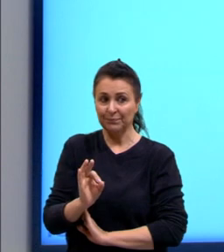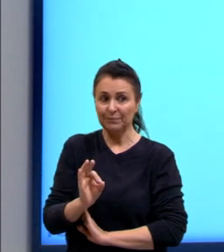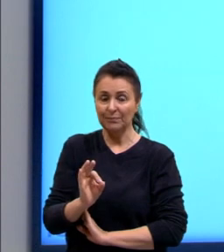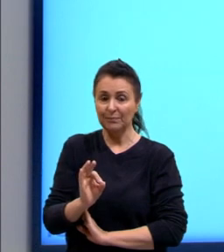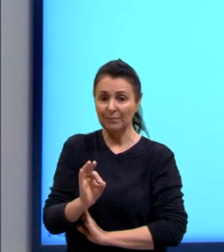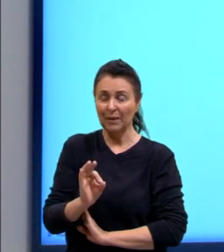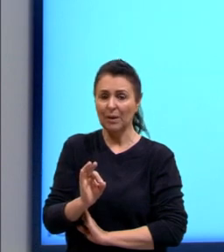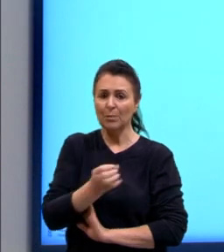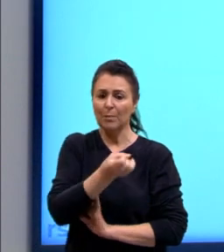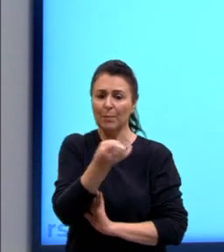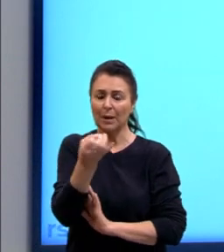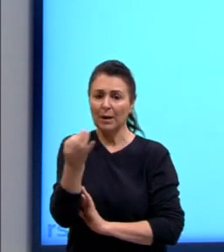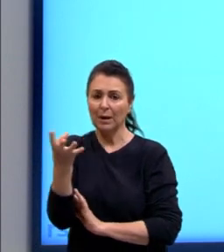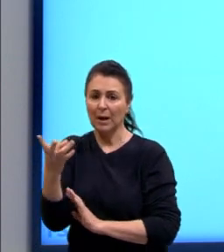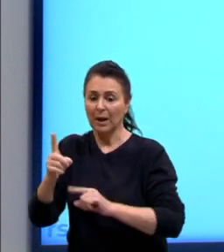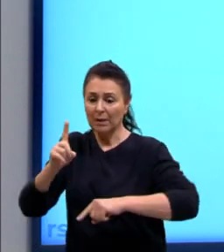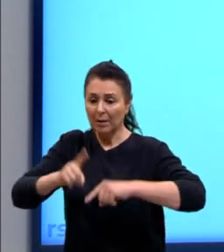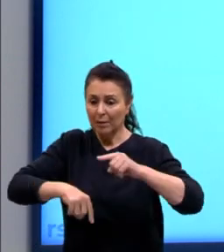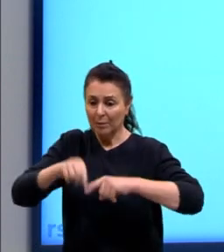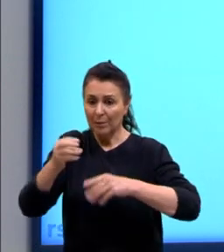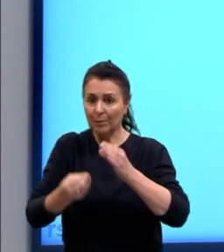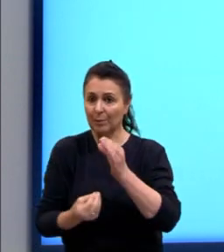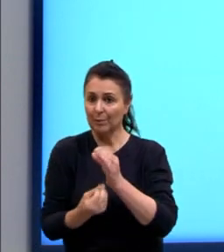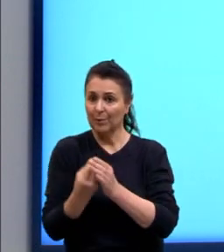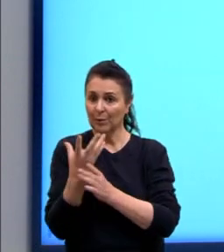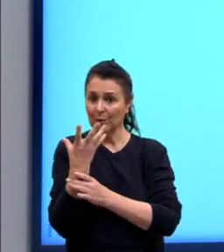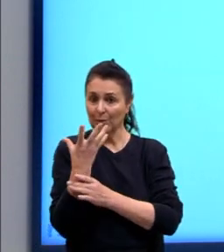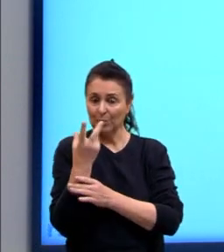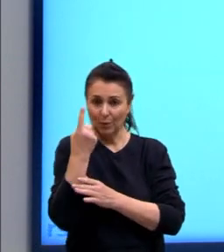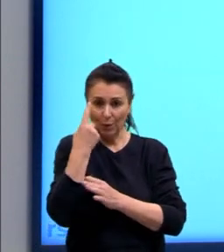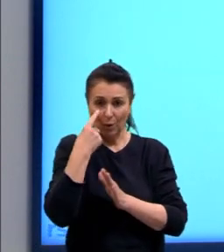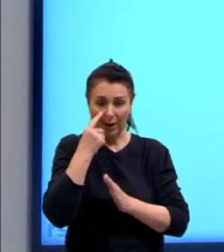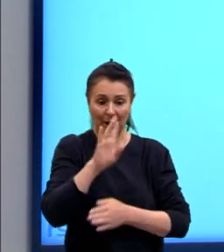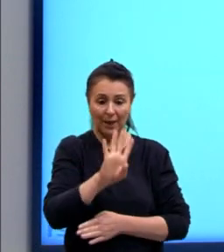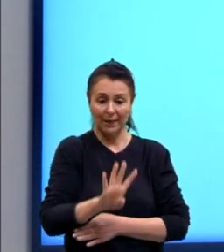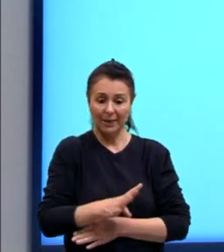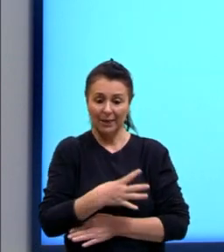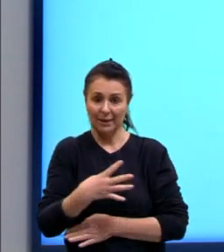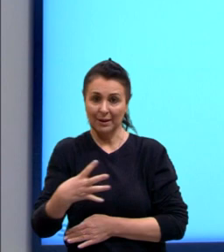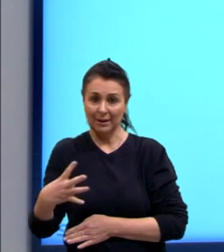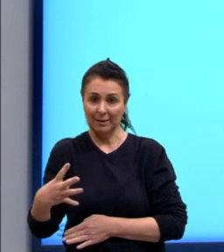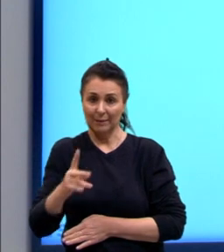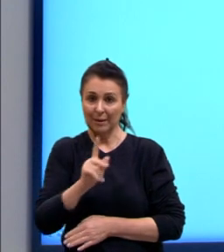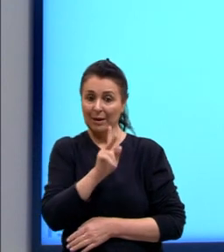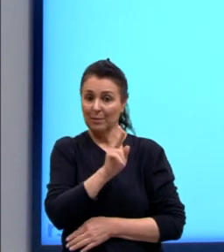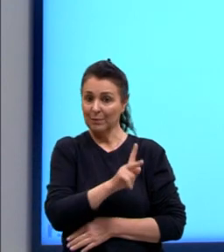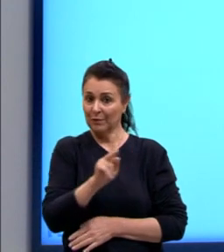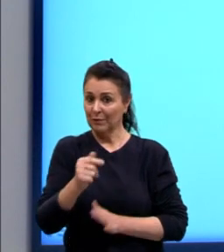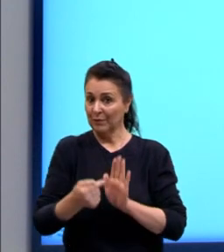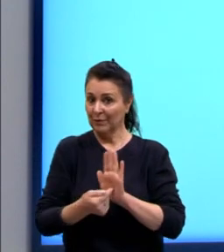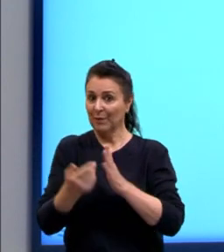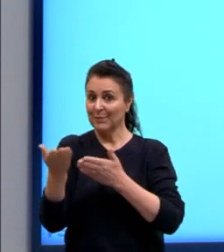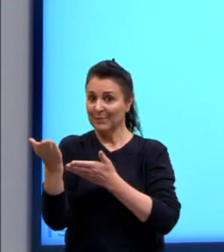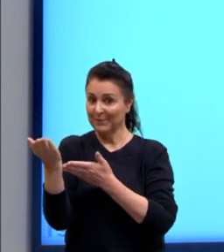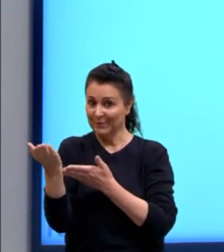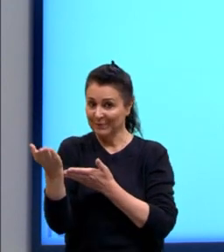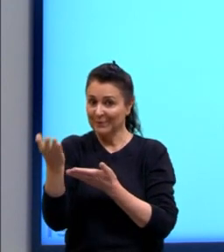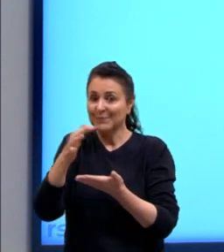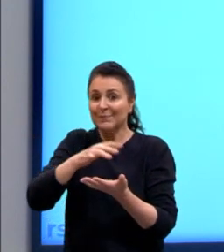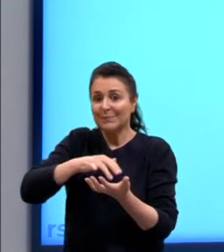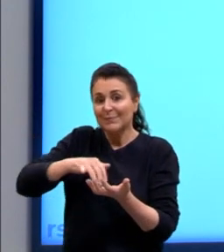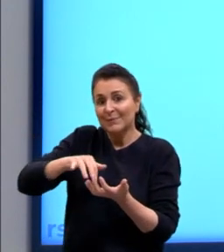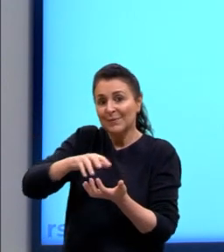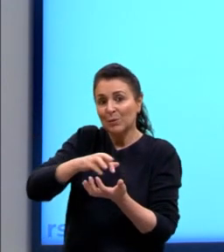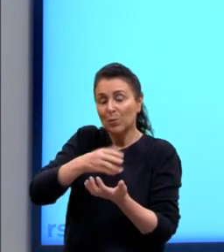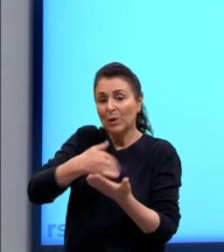para cada produto. Então, eu deixei aqui a tabela, que vai servir de apoio para nós, e nós vamos calcular, então, agora,